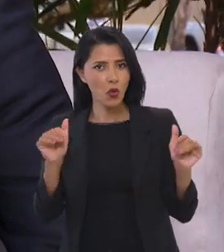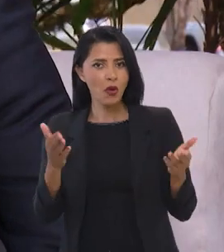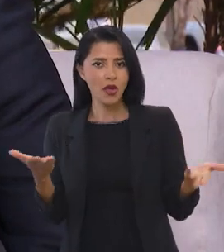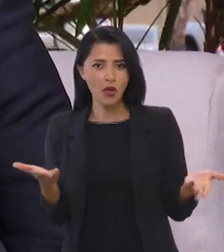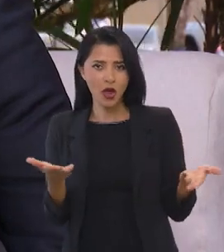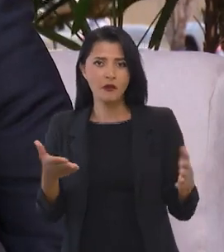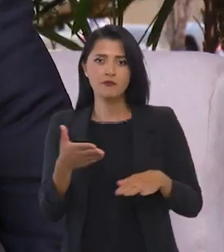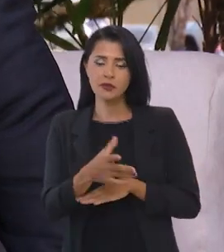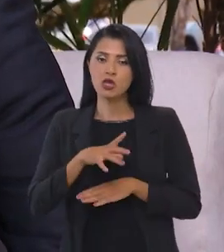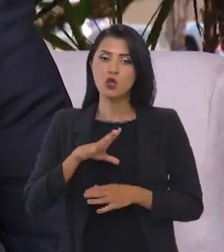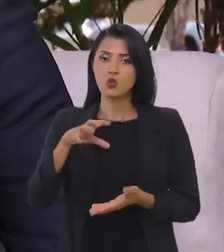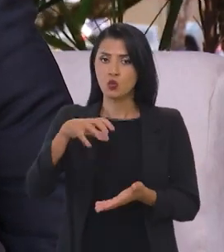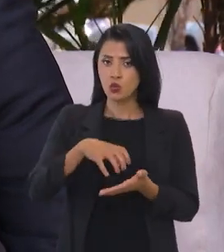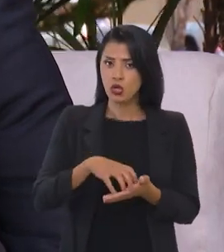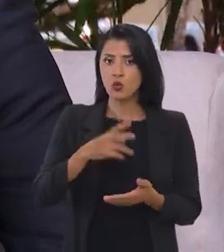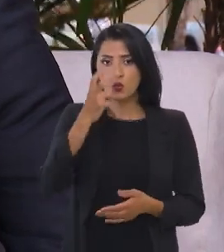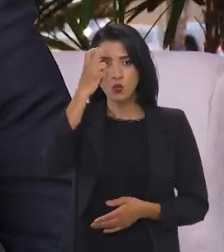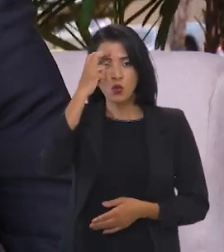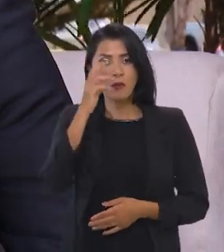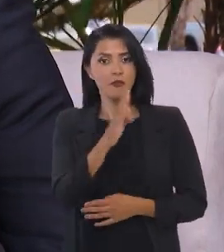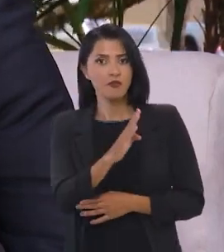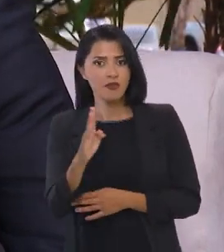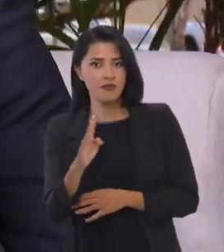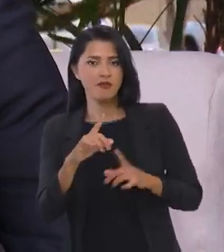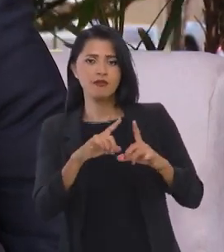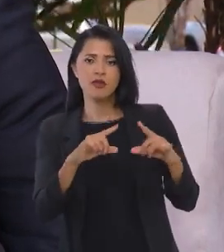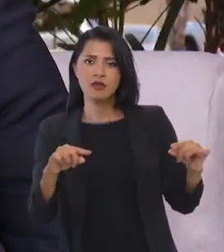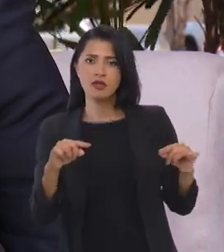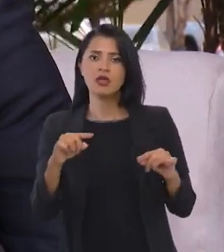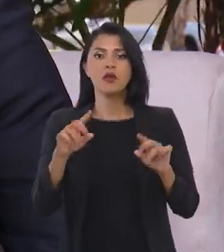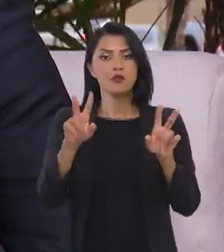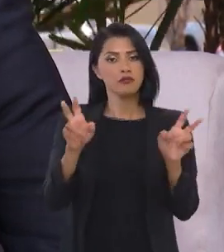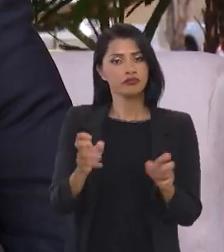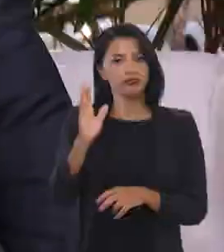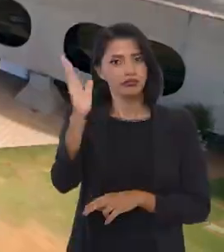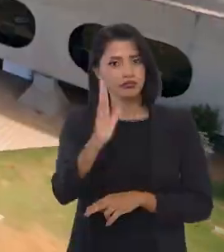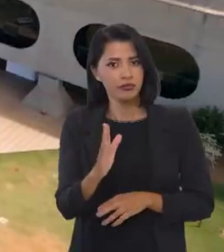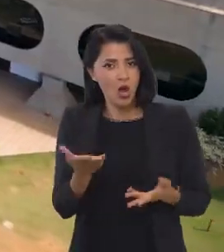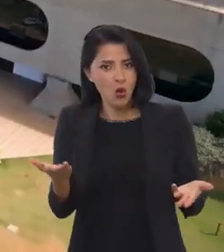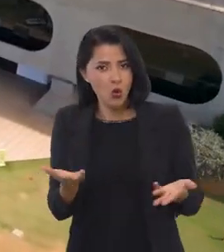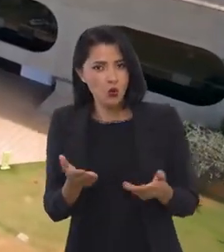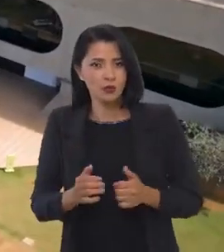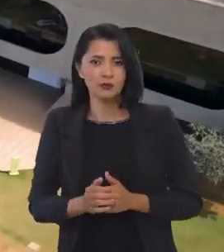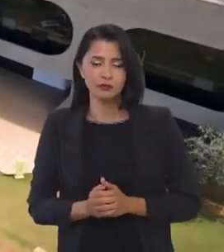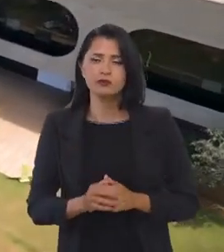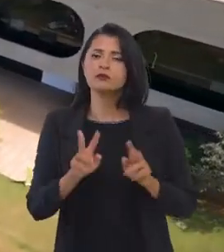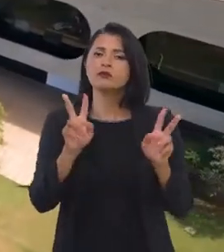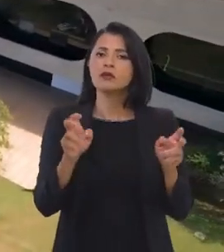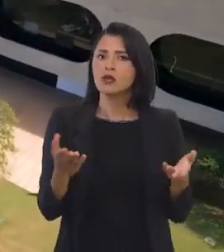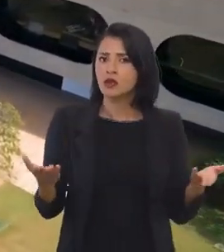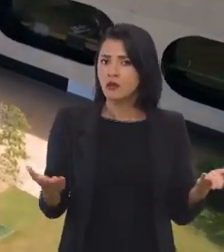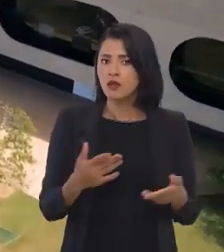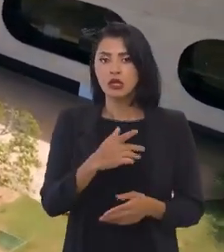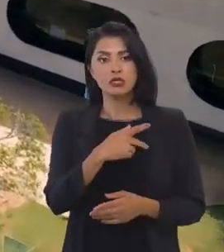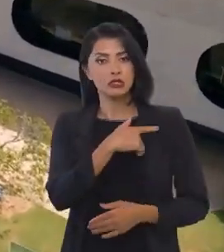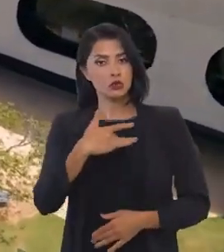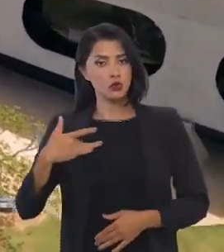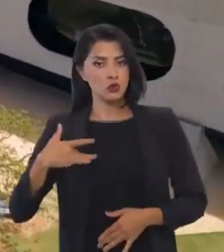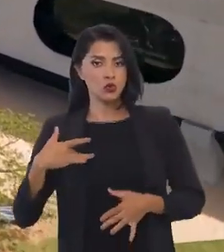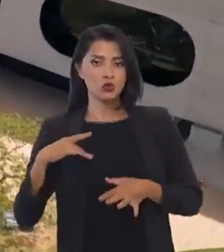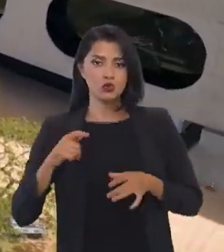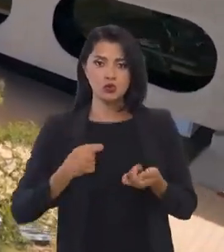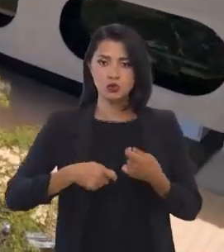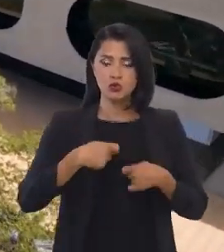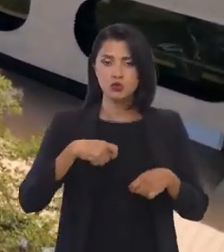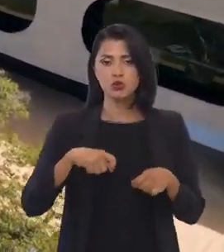Olá, estamos aqui no Centro Cultural Banco do Brasil, em Brasília, e o Brasil em Pauta está no ar. O tema é a saúde